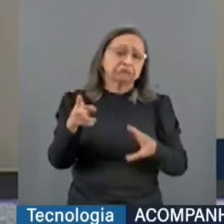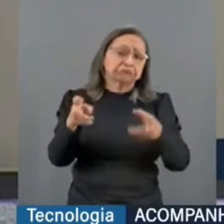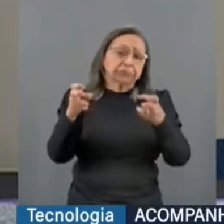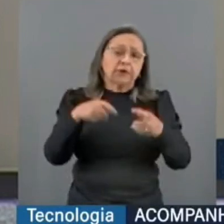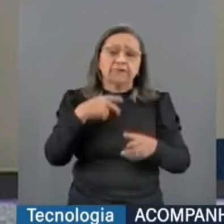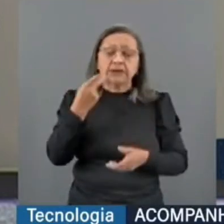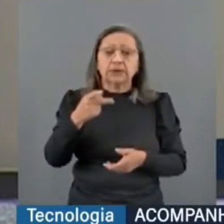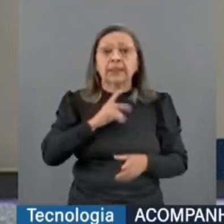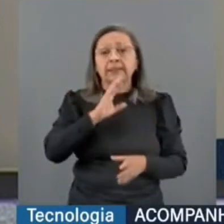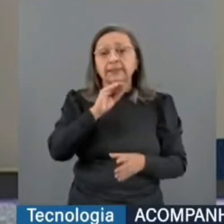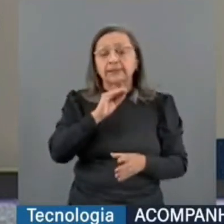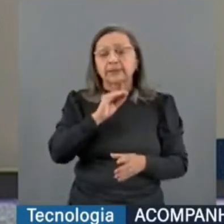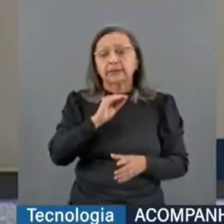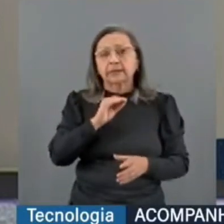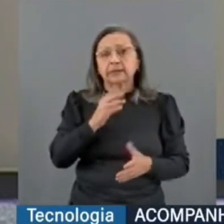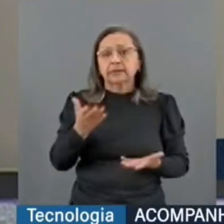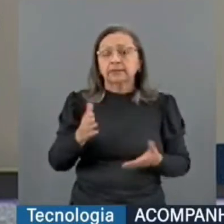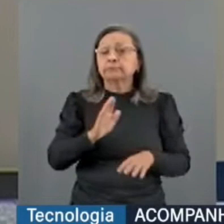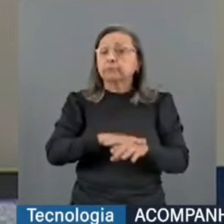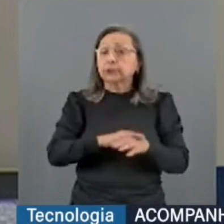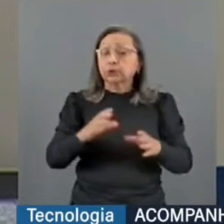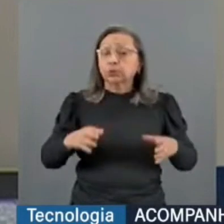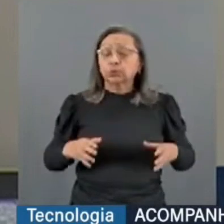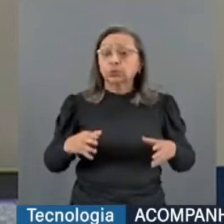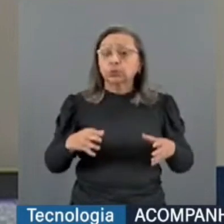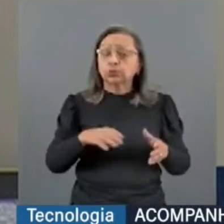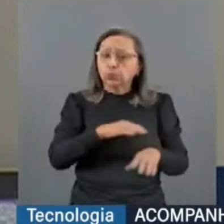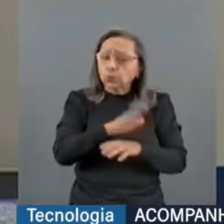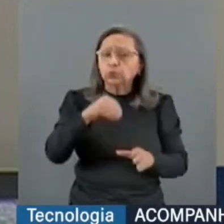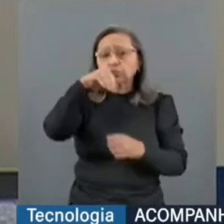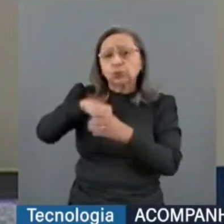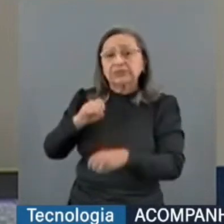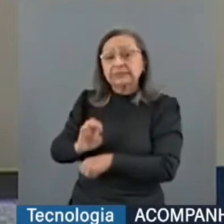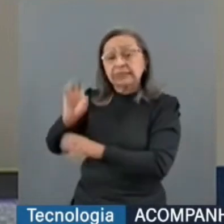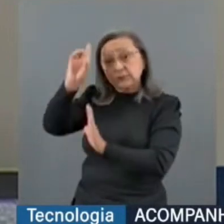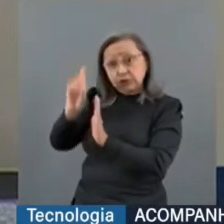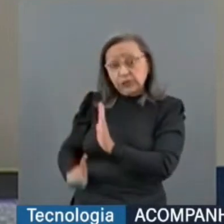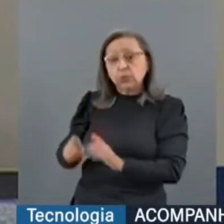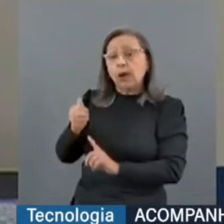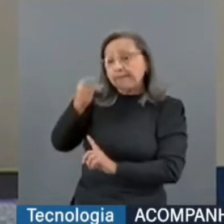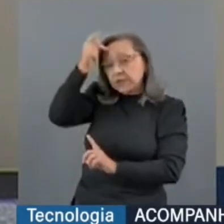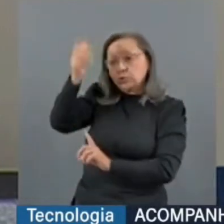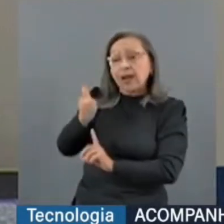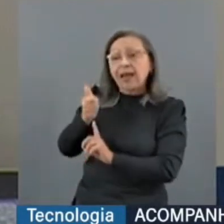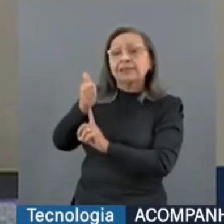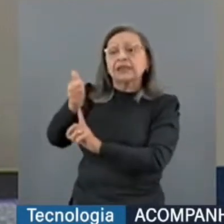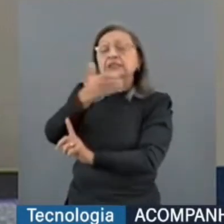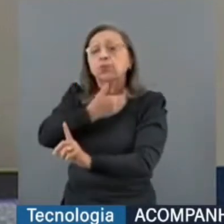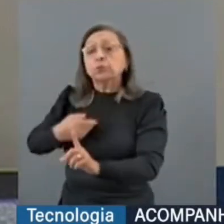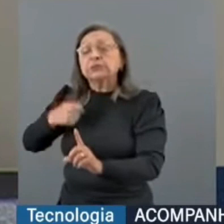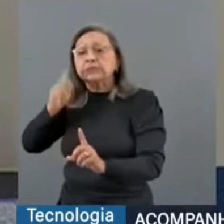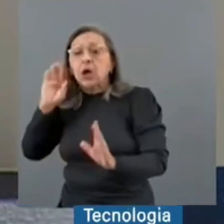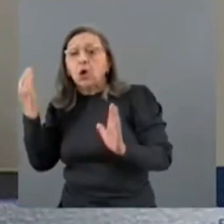dentro de um Estado de direito, os agentes públicos precisam ter as suas atribuições definidas em lei,